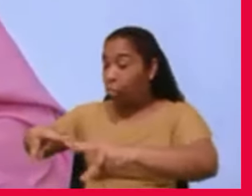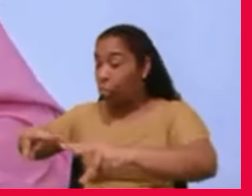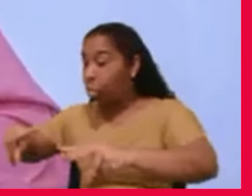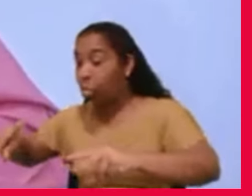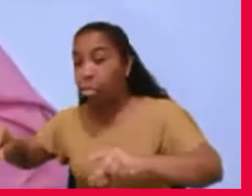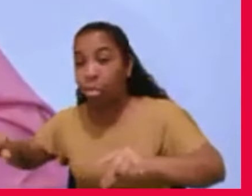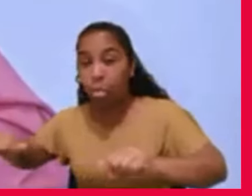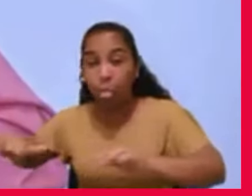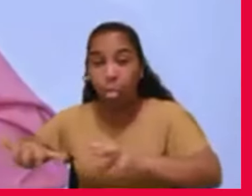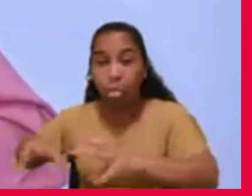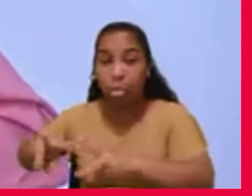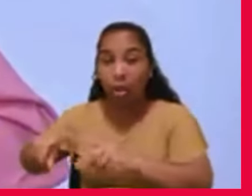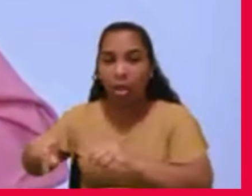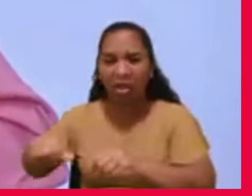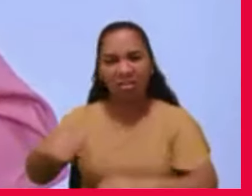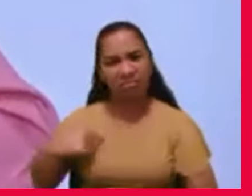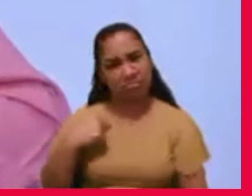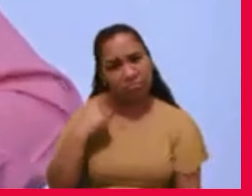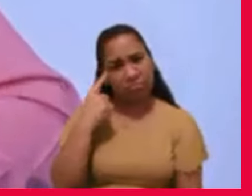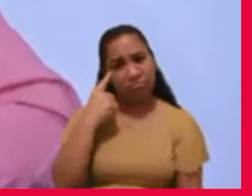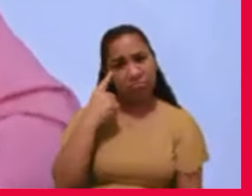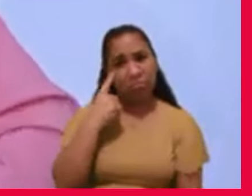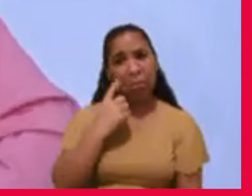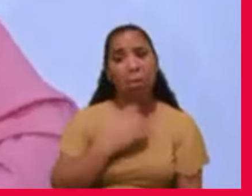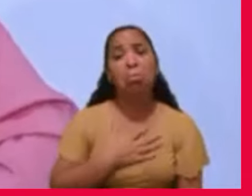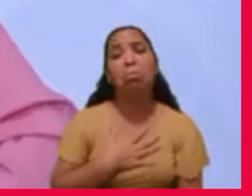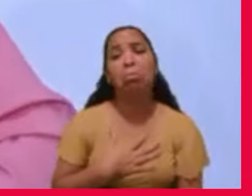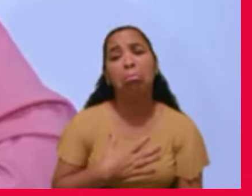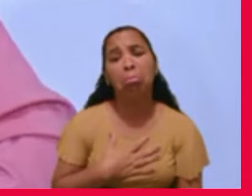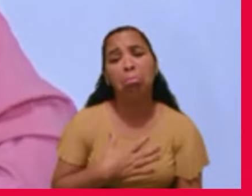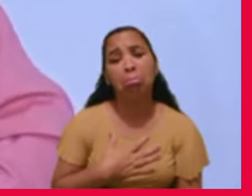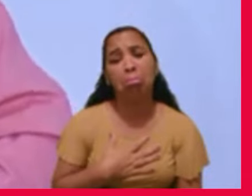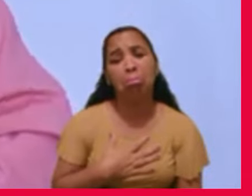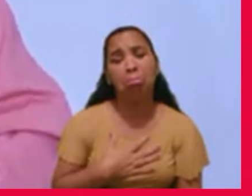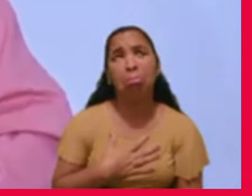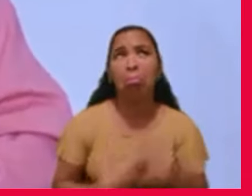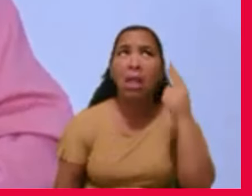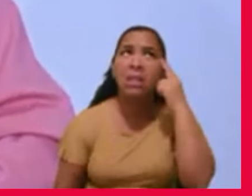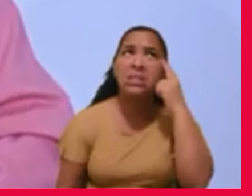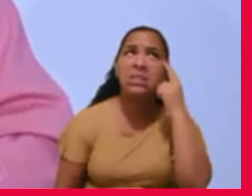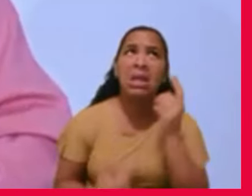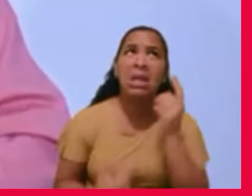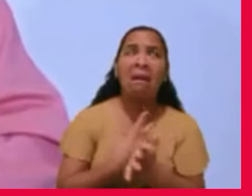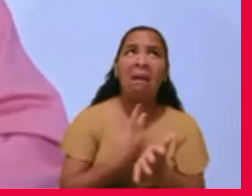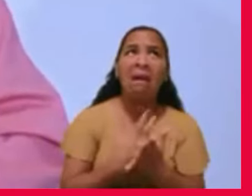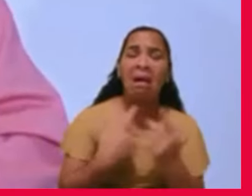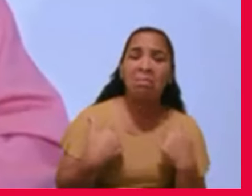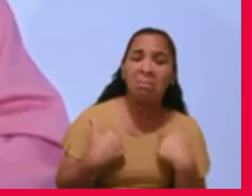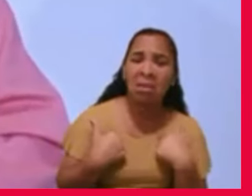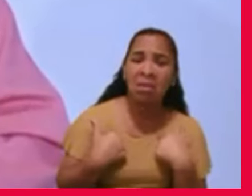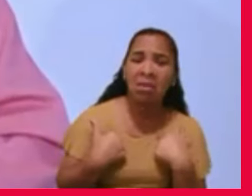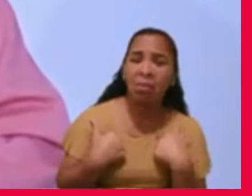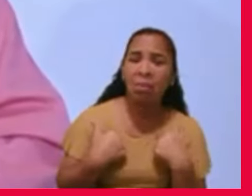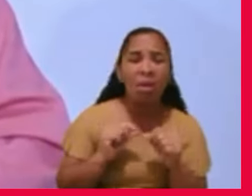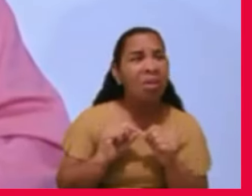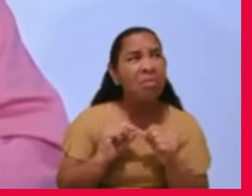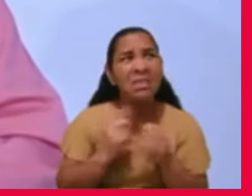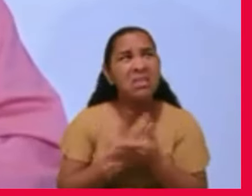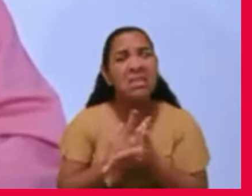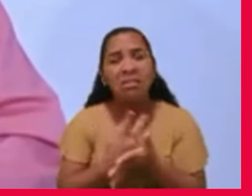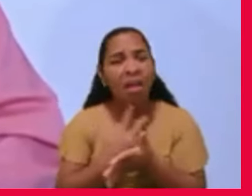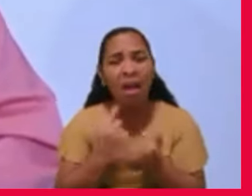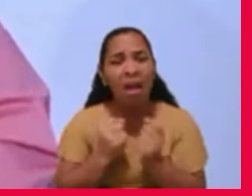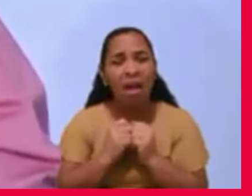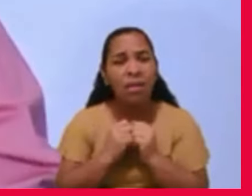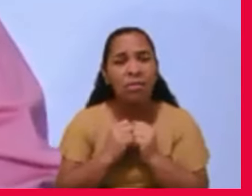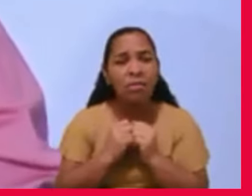Então, eu me deprimi, isto é, eu digo, algo está errado, o que está errado comigo. Então, eu comecei